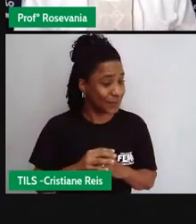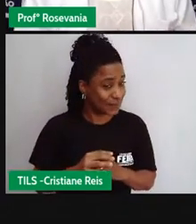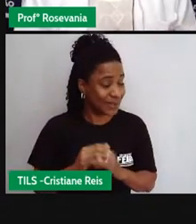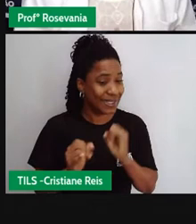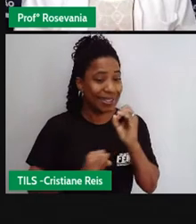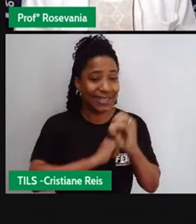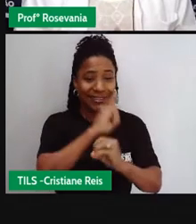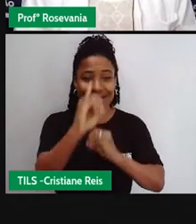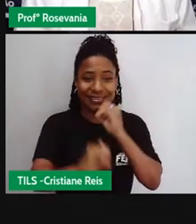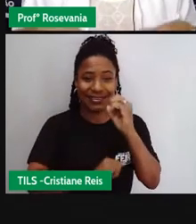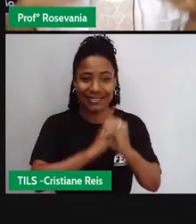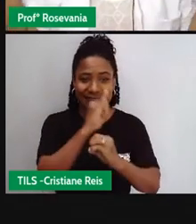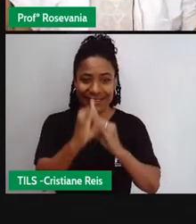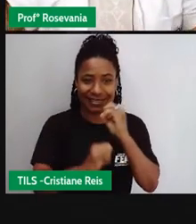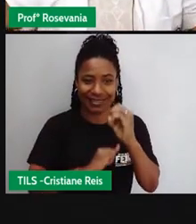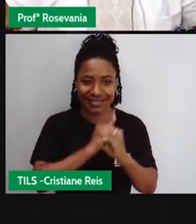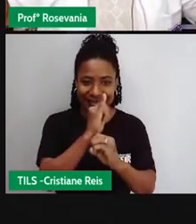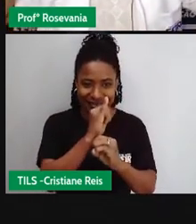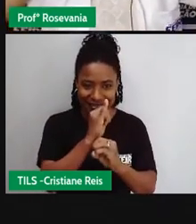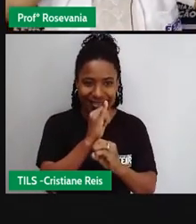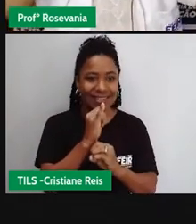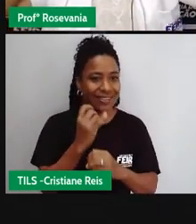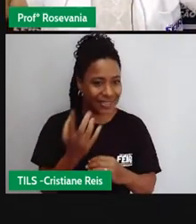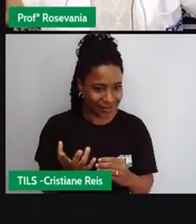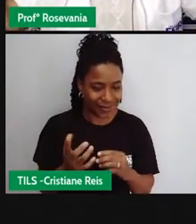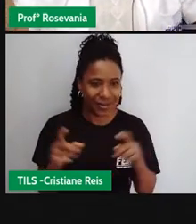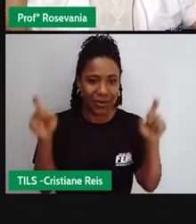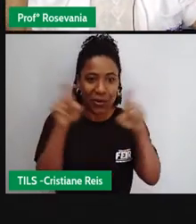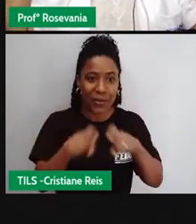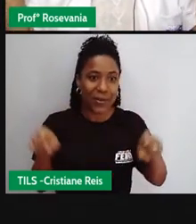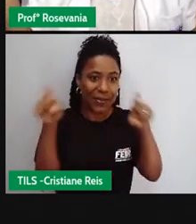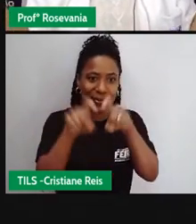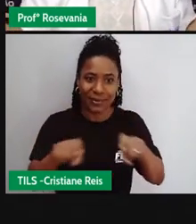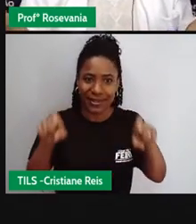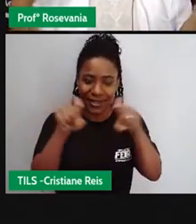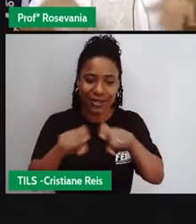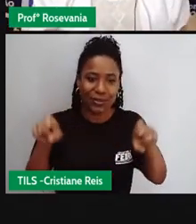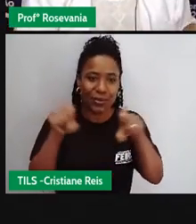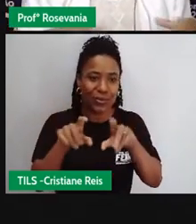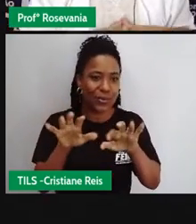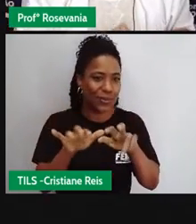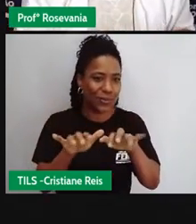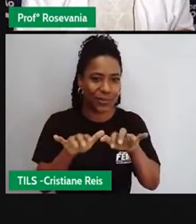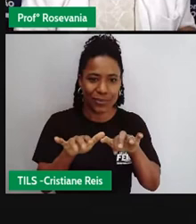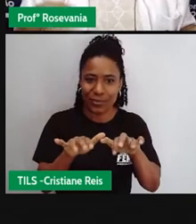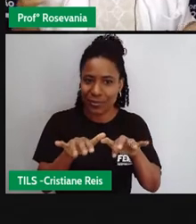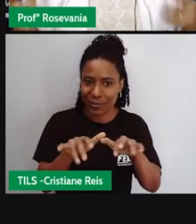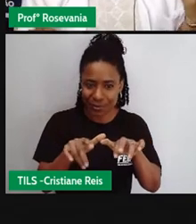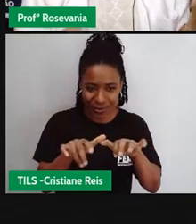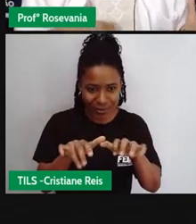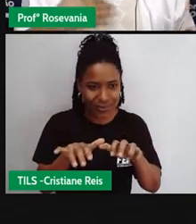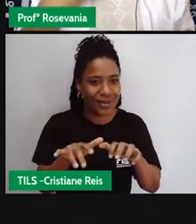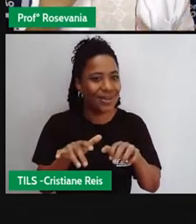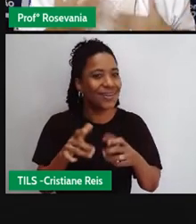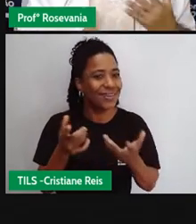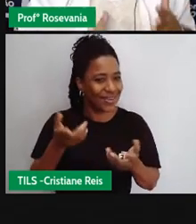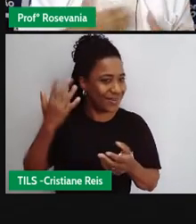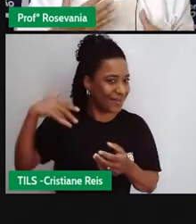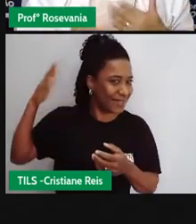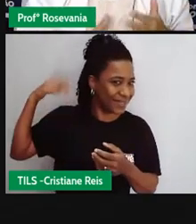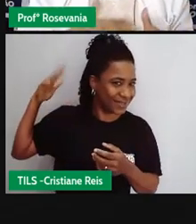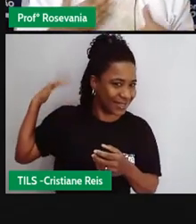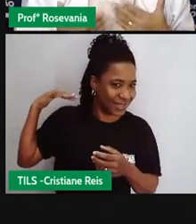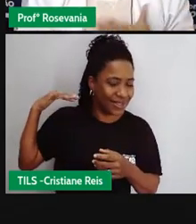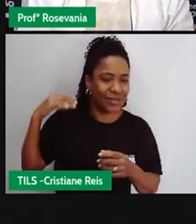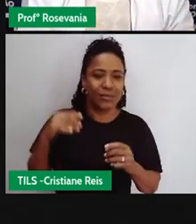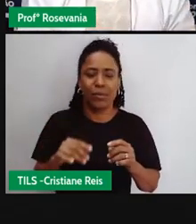quando chegou a internet os primeiros computadores eram a casa praticamente você entrava no computador aí depois foi se